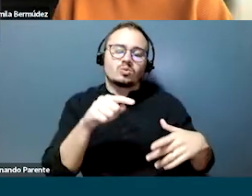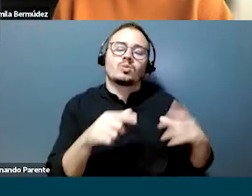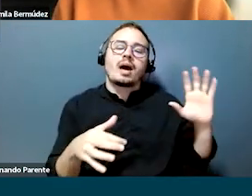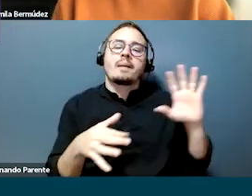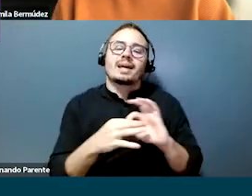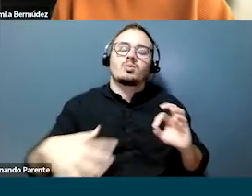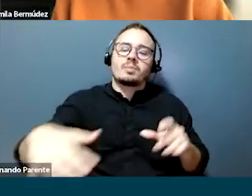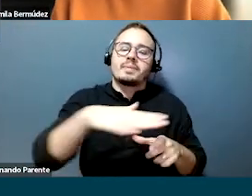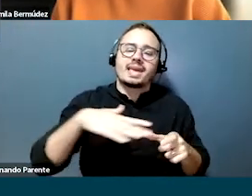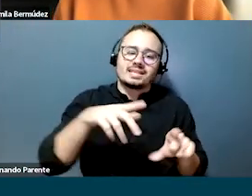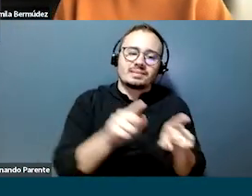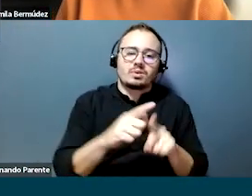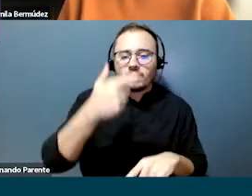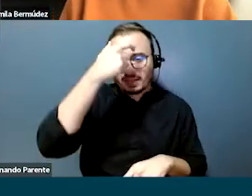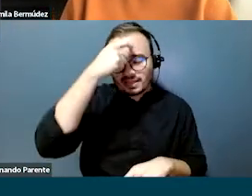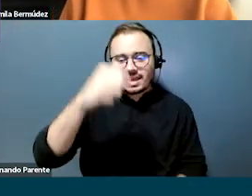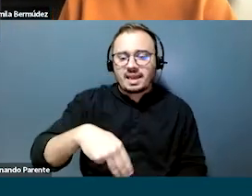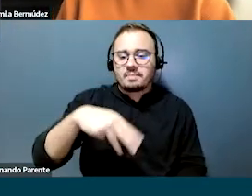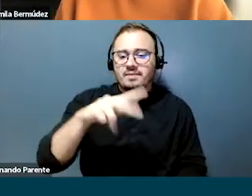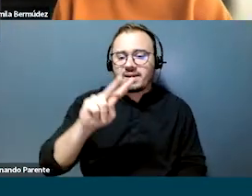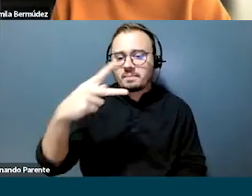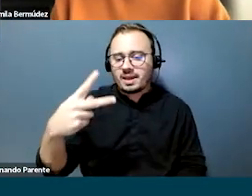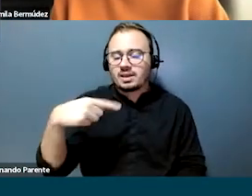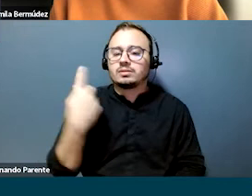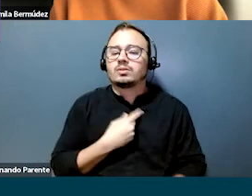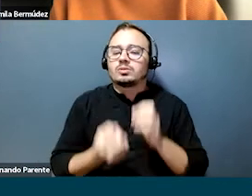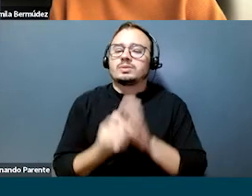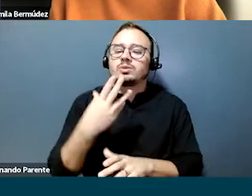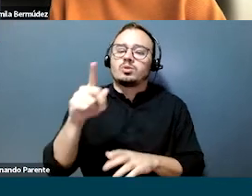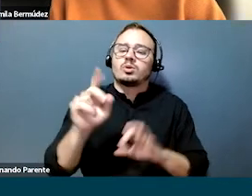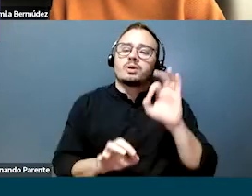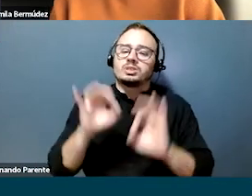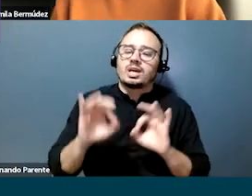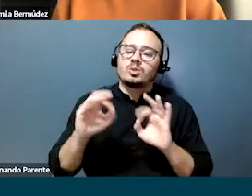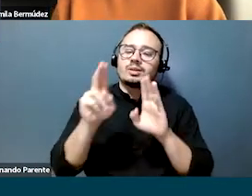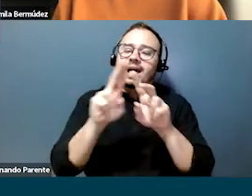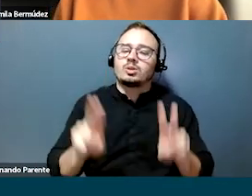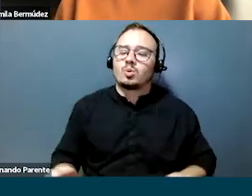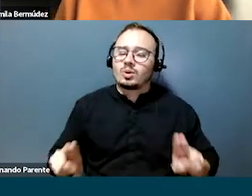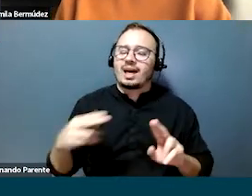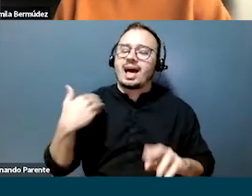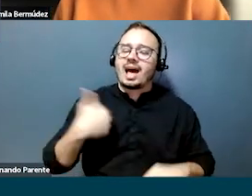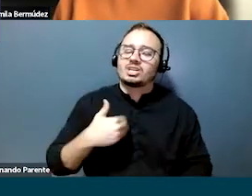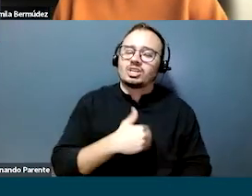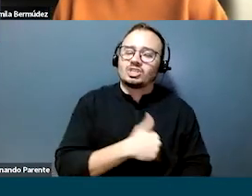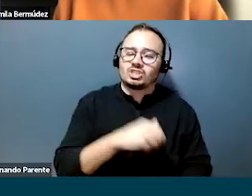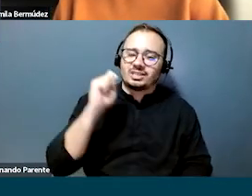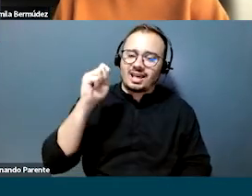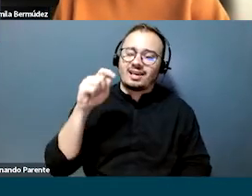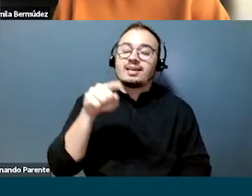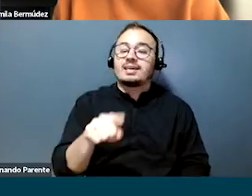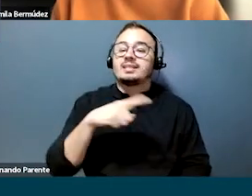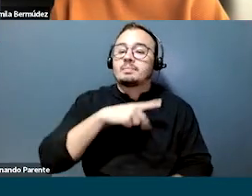ambiente que fosse propício e também com uma mentalidade de MVP, a gente iniciou o projeto Natura Argentina. E o país tem uma característica